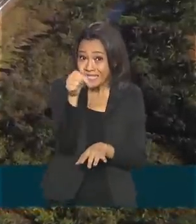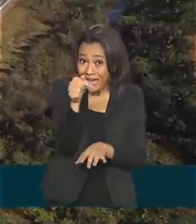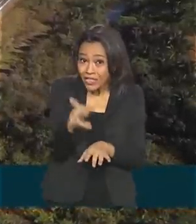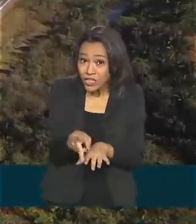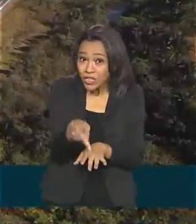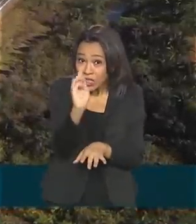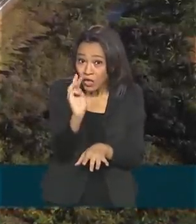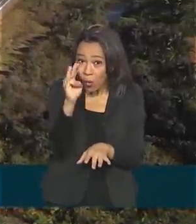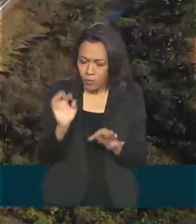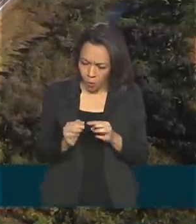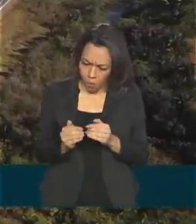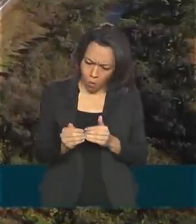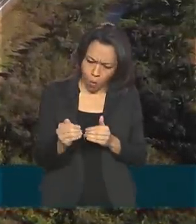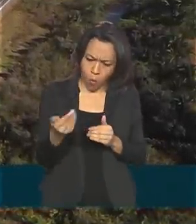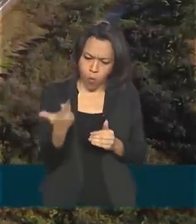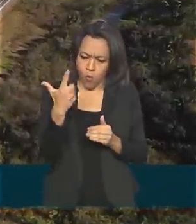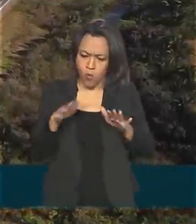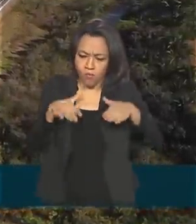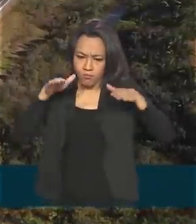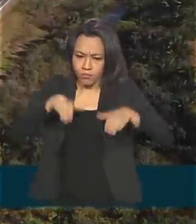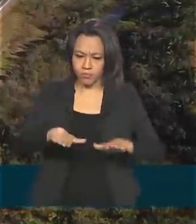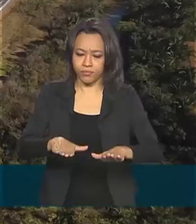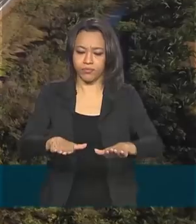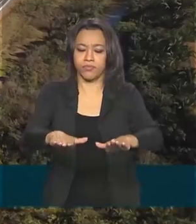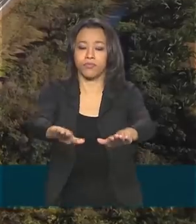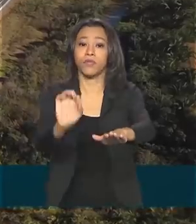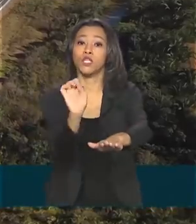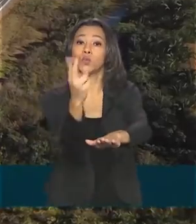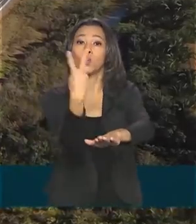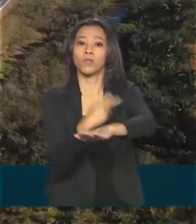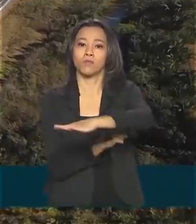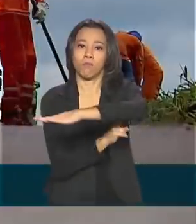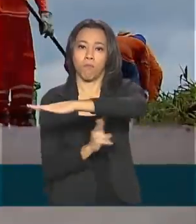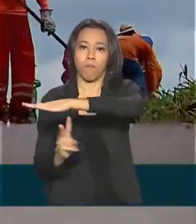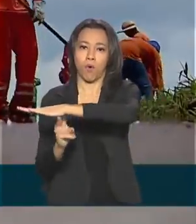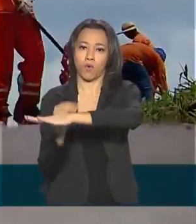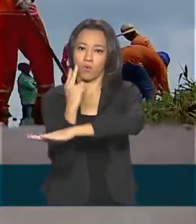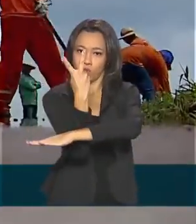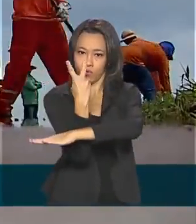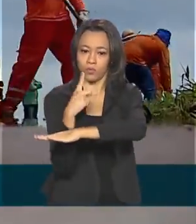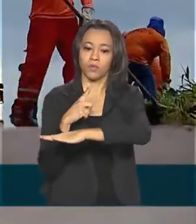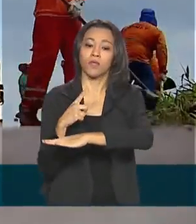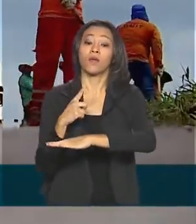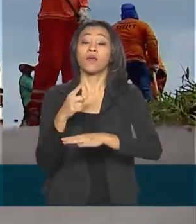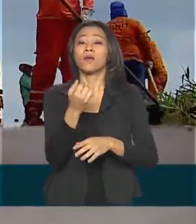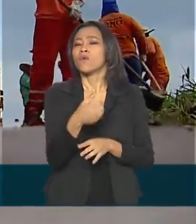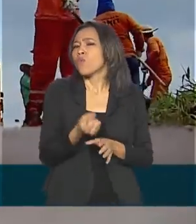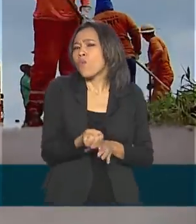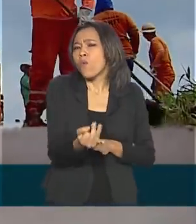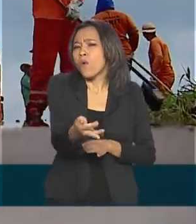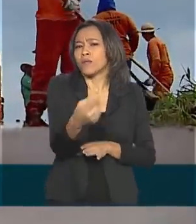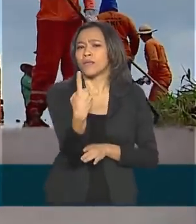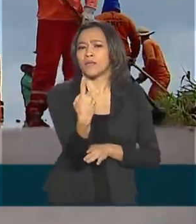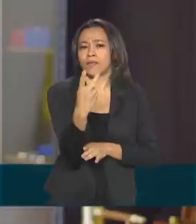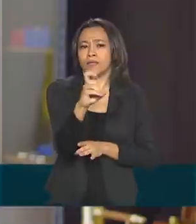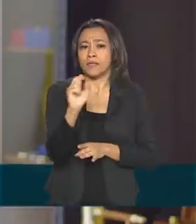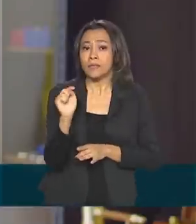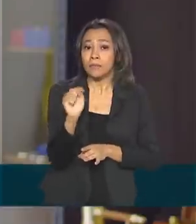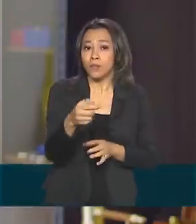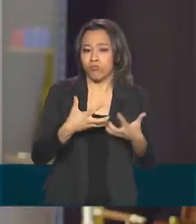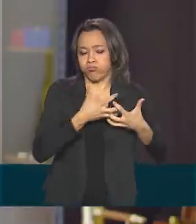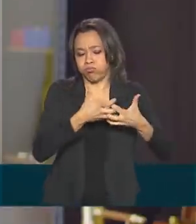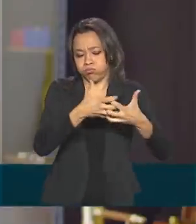pista dupla e duas pontes sobre o rio Areias, por onde devem trafegar cerca de 15 mil veículos de carga por dia.